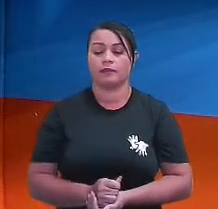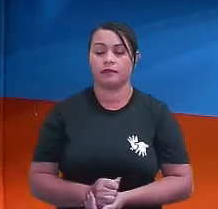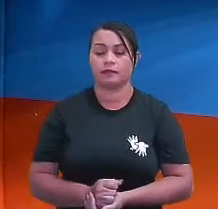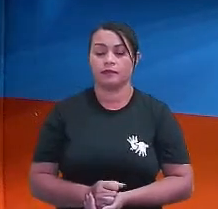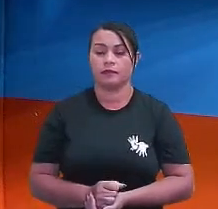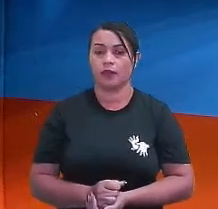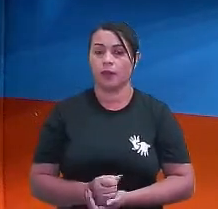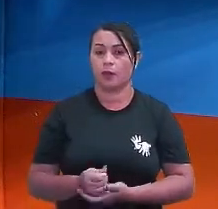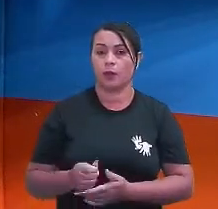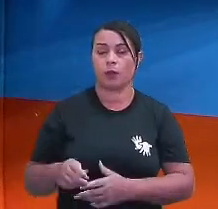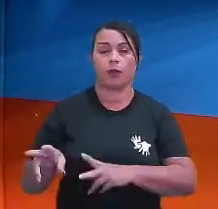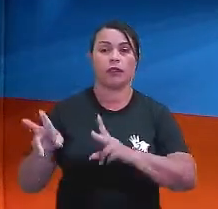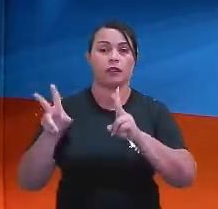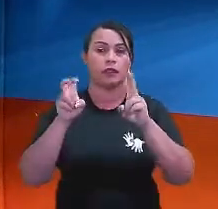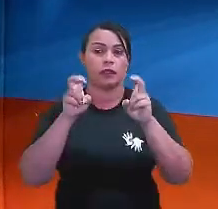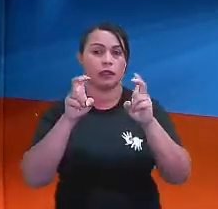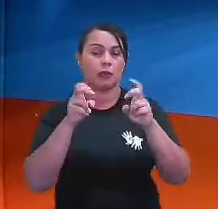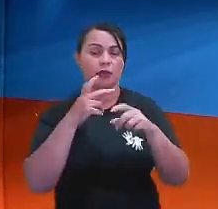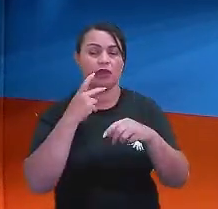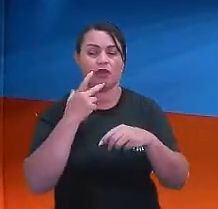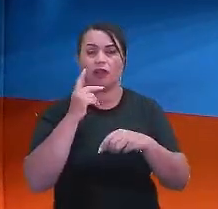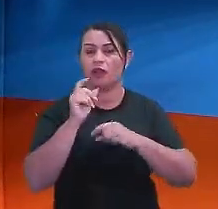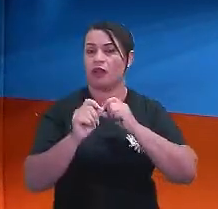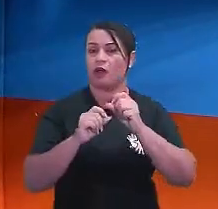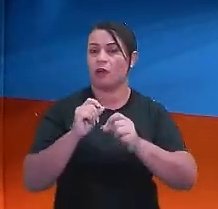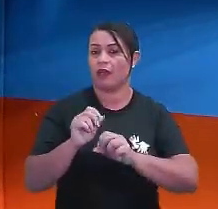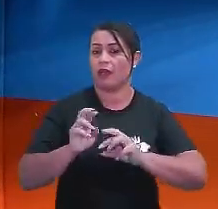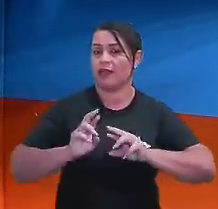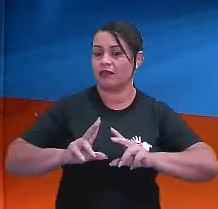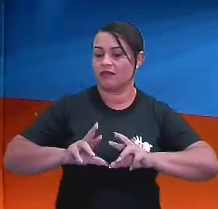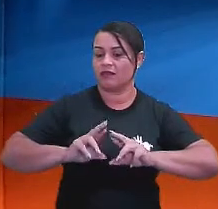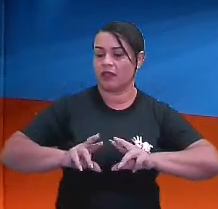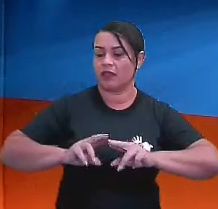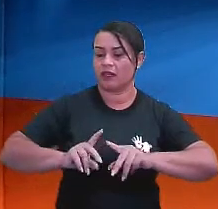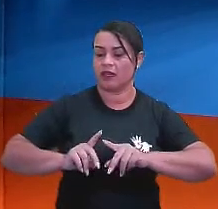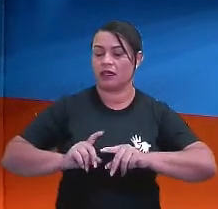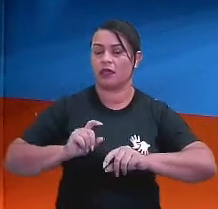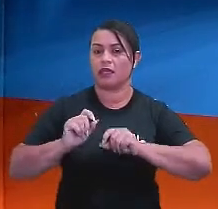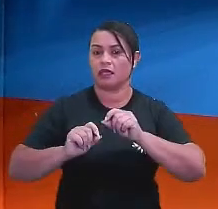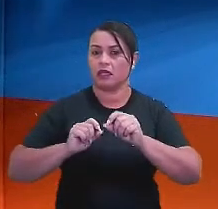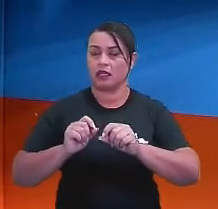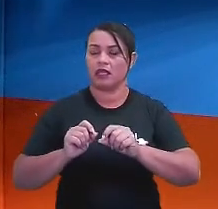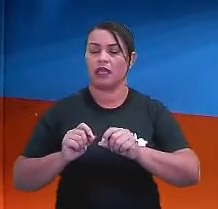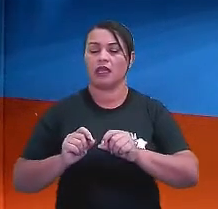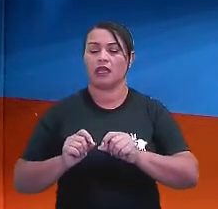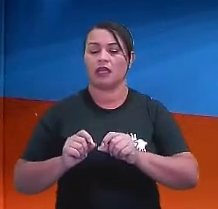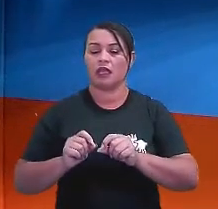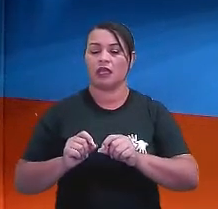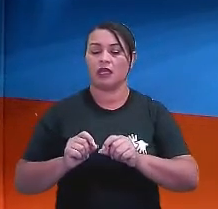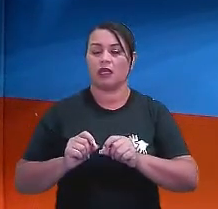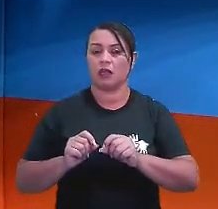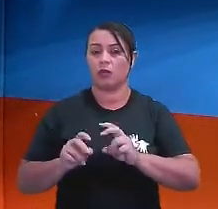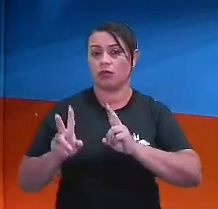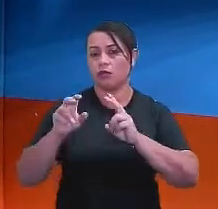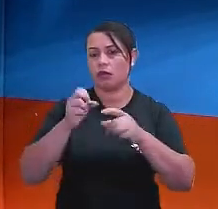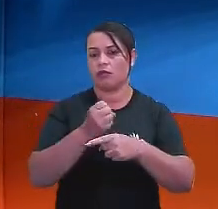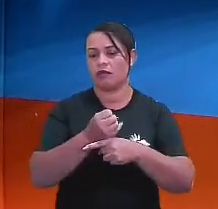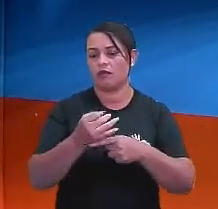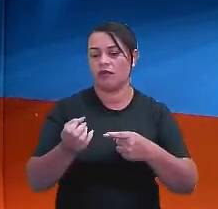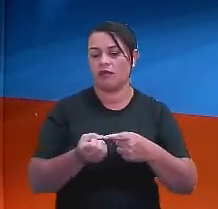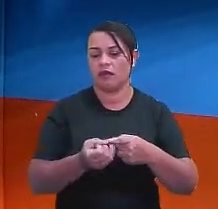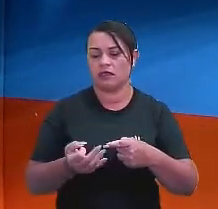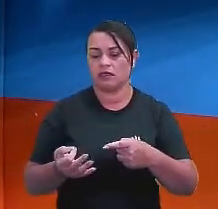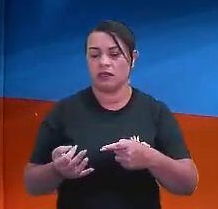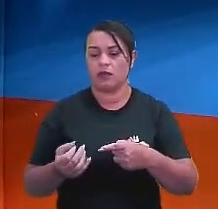o termo que eu chamo, que eu falo, é diferente de eu estar trabalhando com o termo da fração, tá?